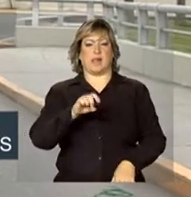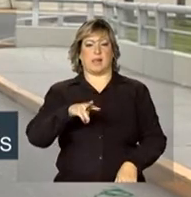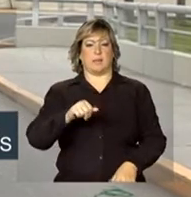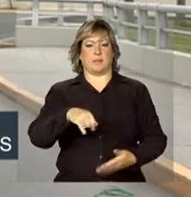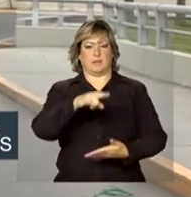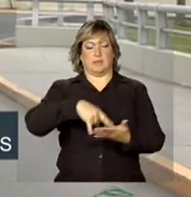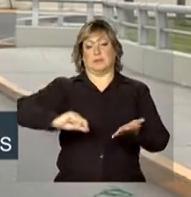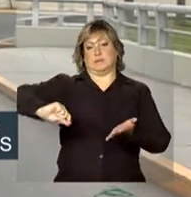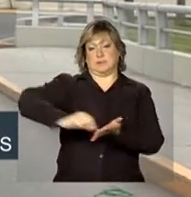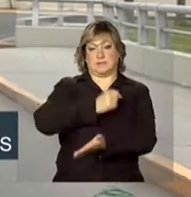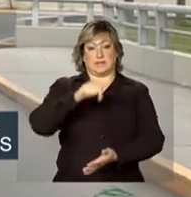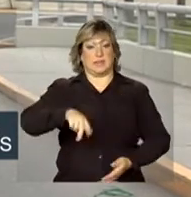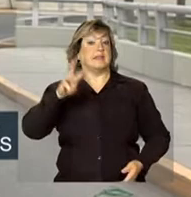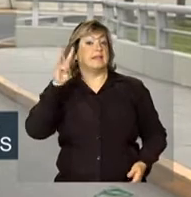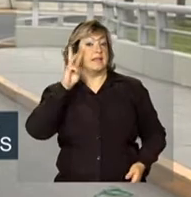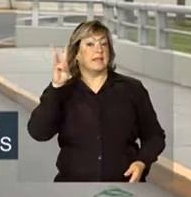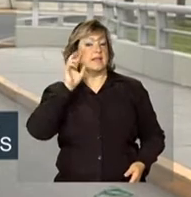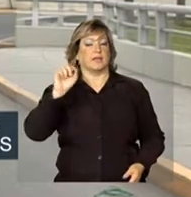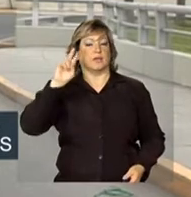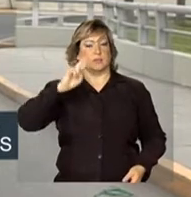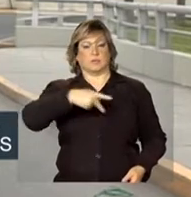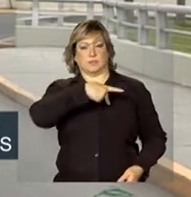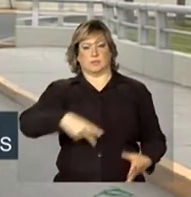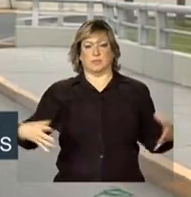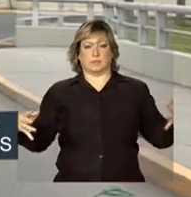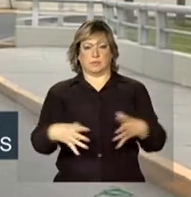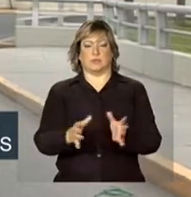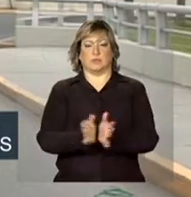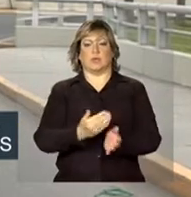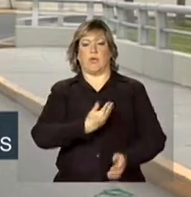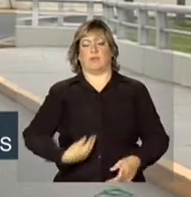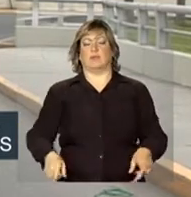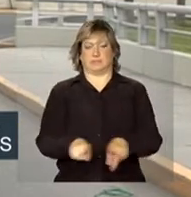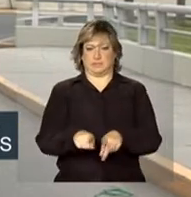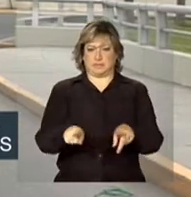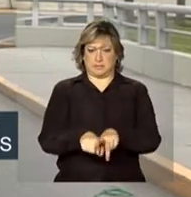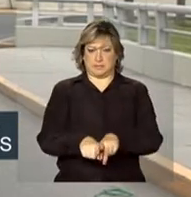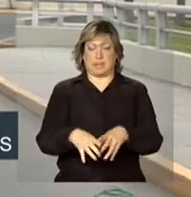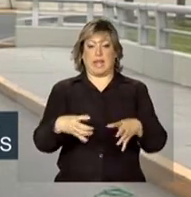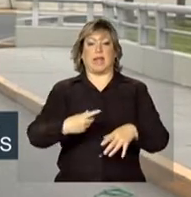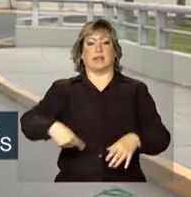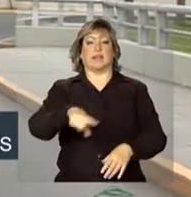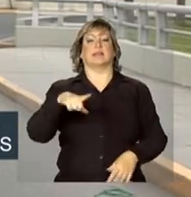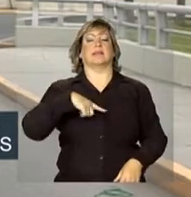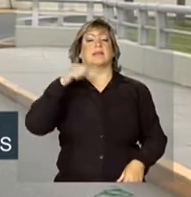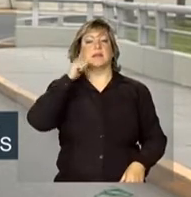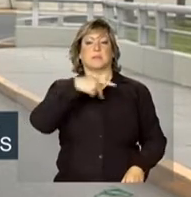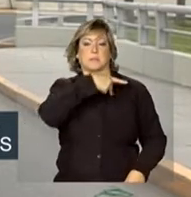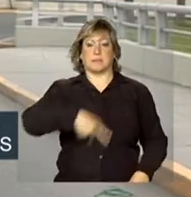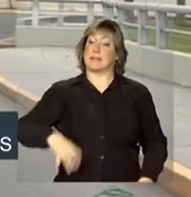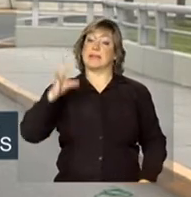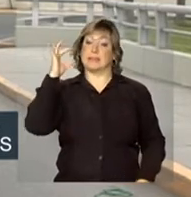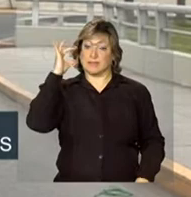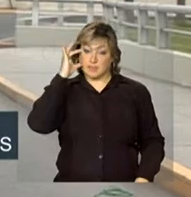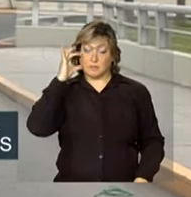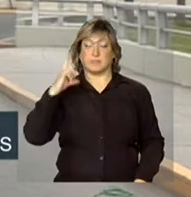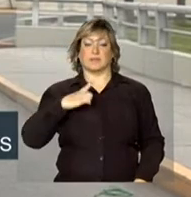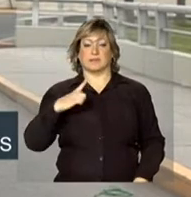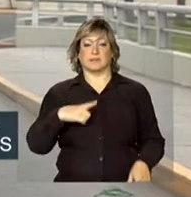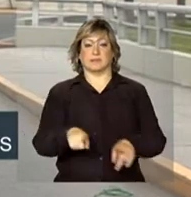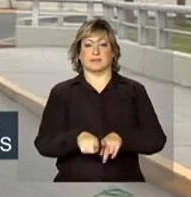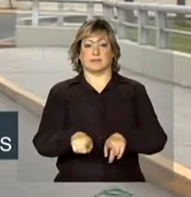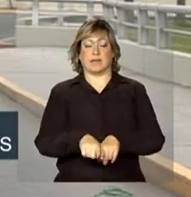assinada nesta terça-feira pelos chefes de Estado e de governo. Entre eles está a presidenta Dilma Rousseff.